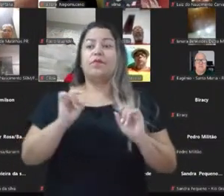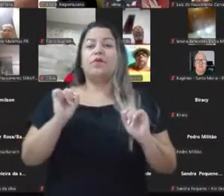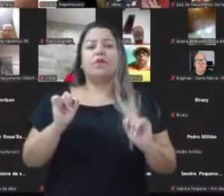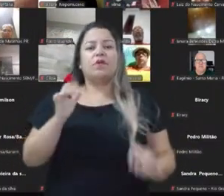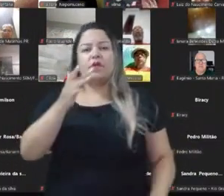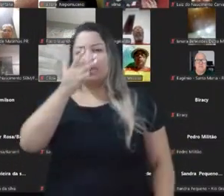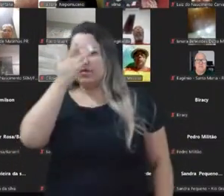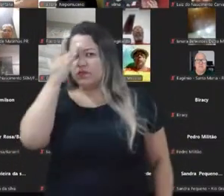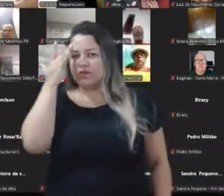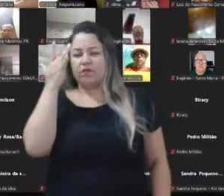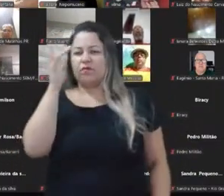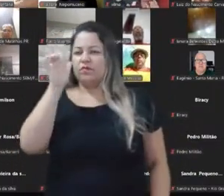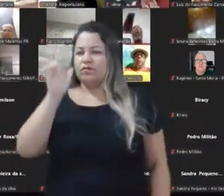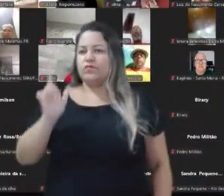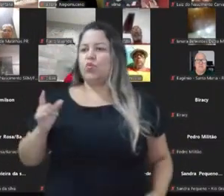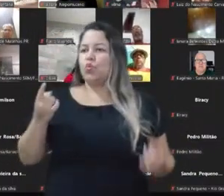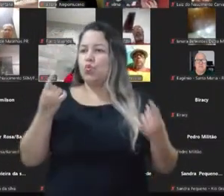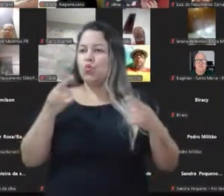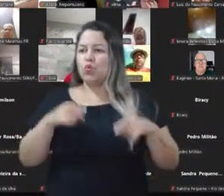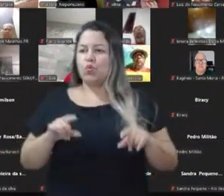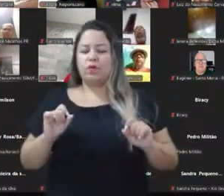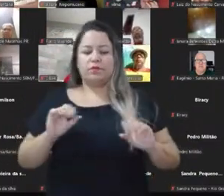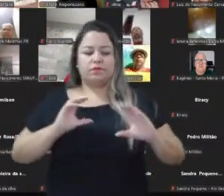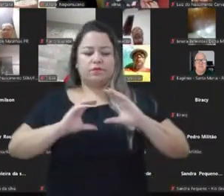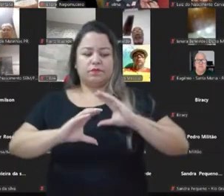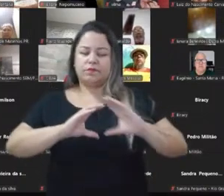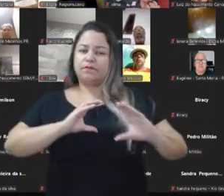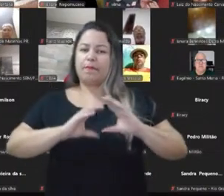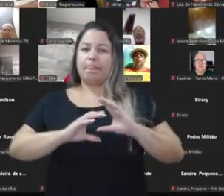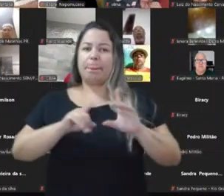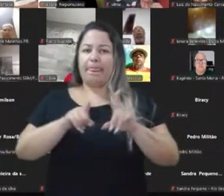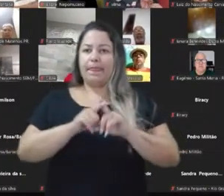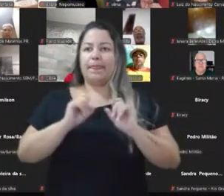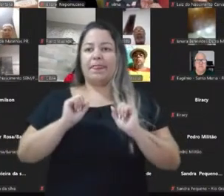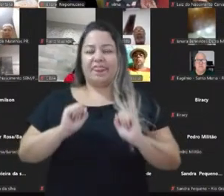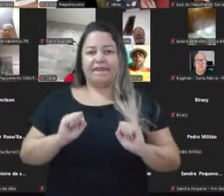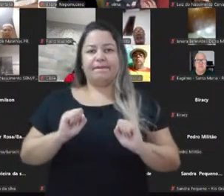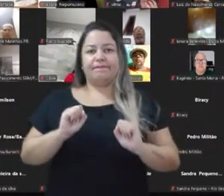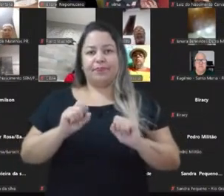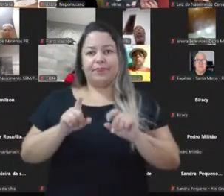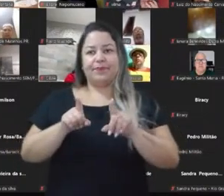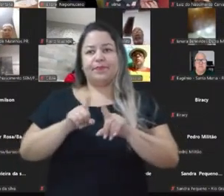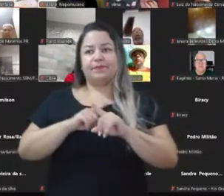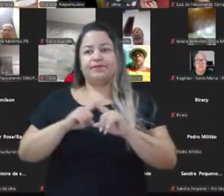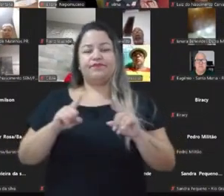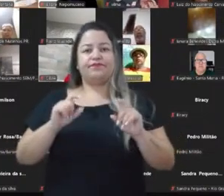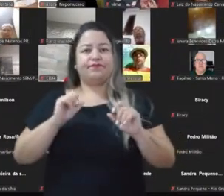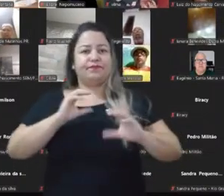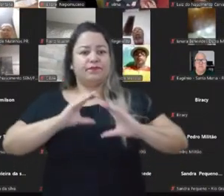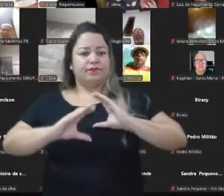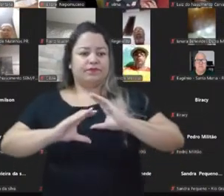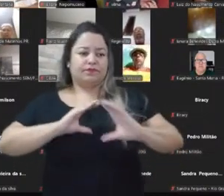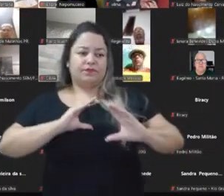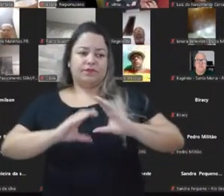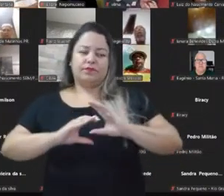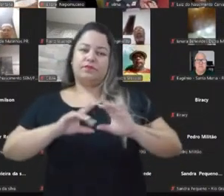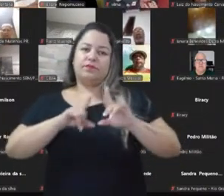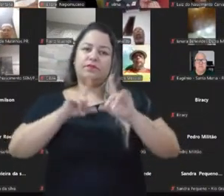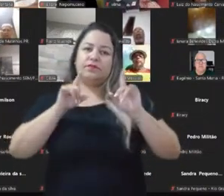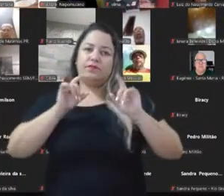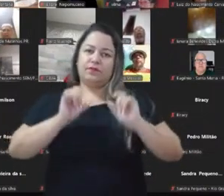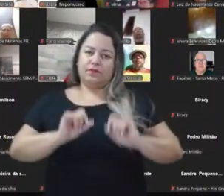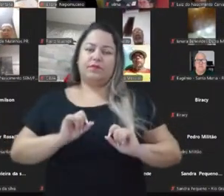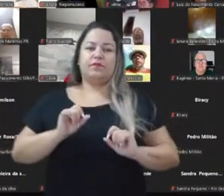os nossos adversários, do ponto de vista da comunicação, esses órgãos podem ser considerados também. Mas a gente faz uma comunicação de um tipo que visa